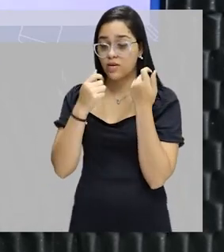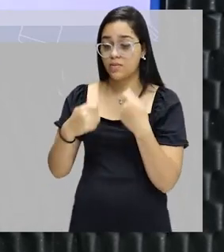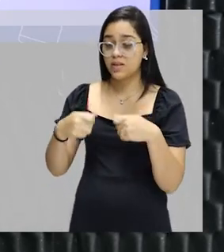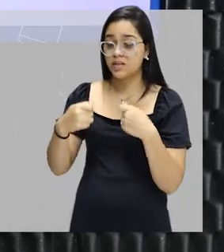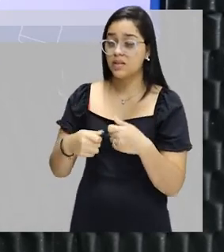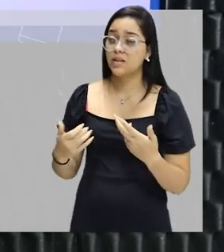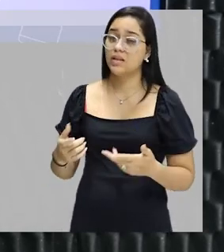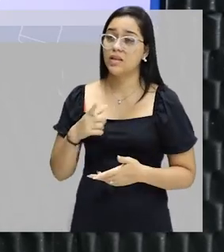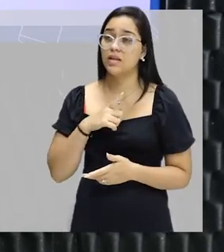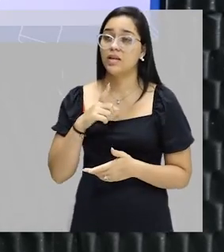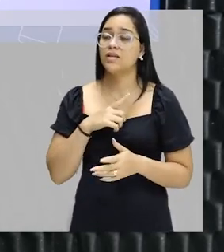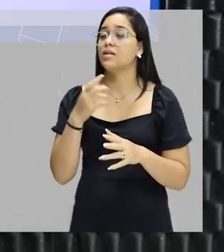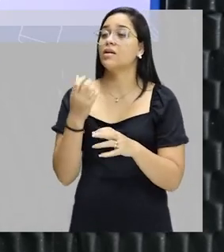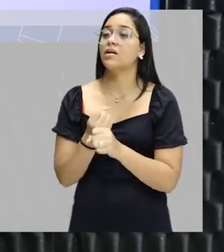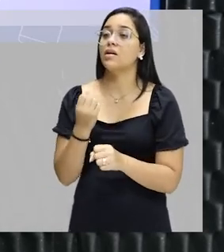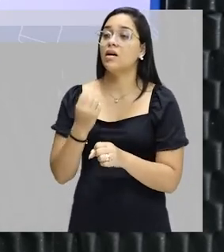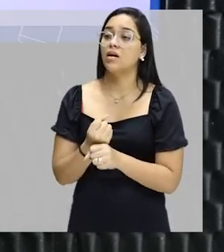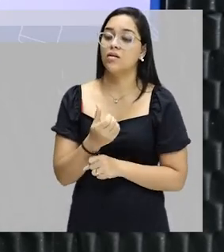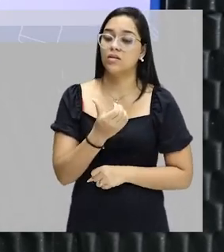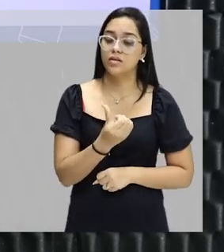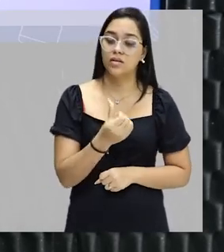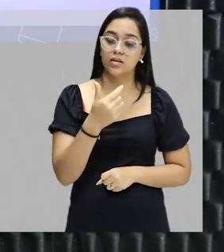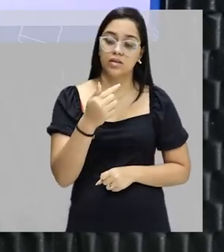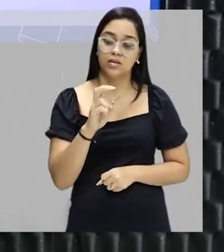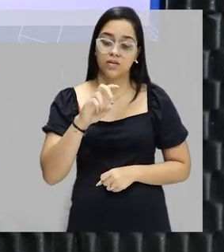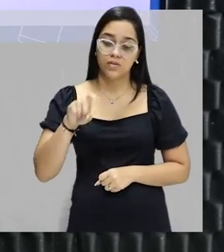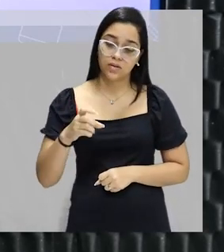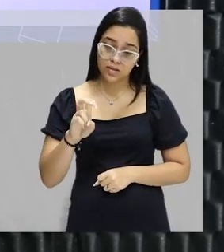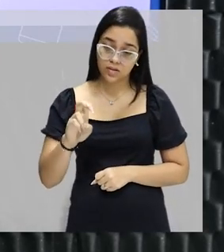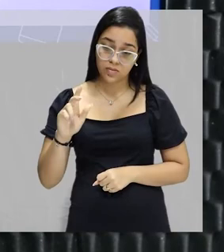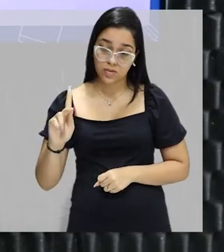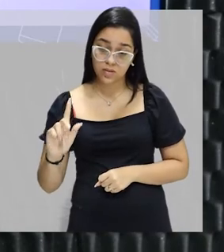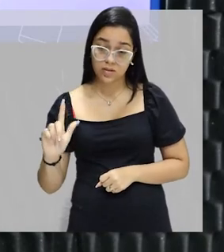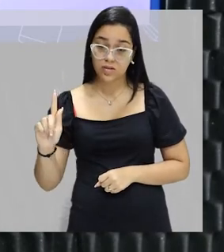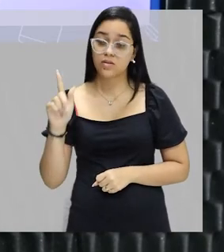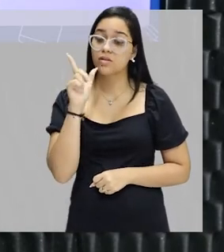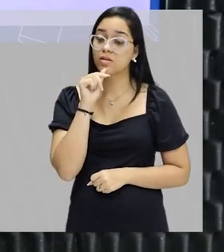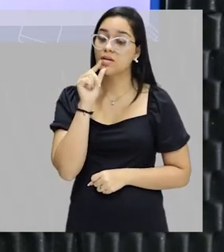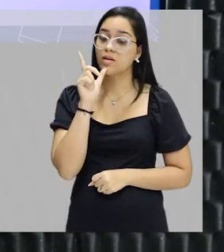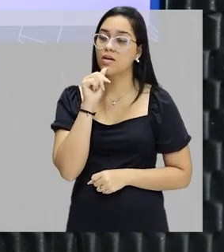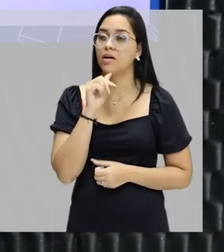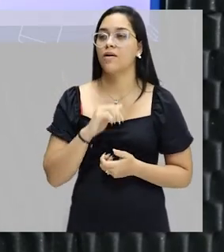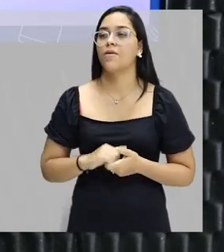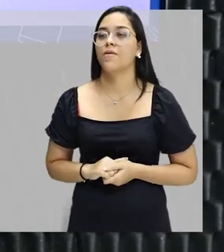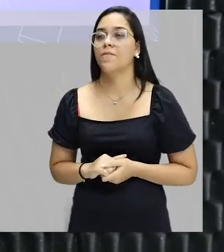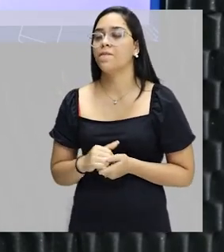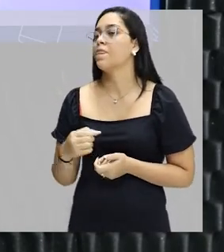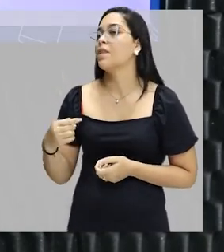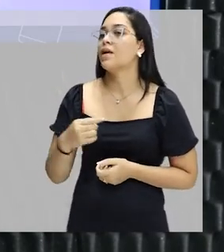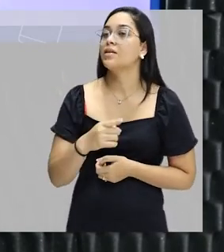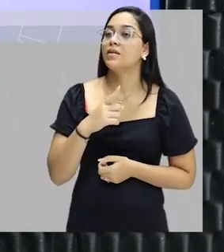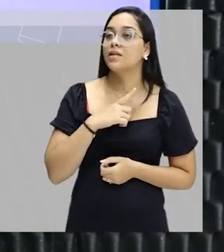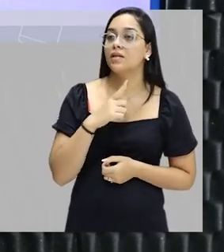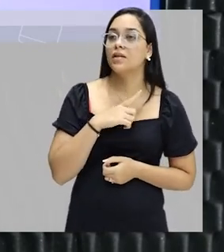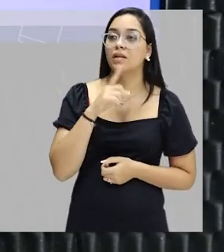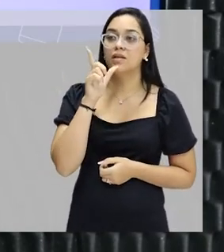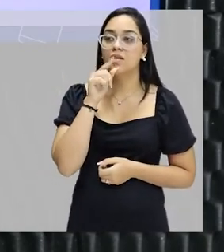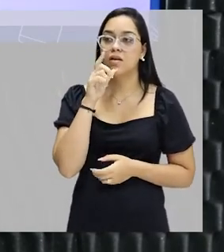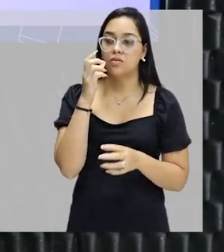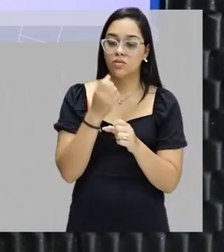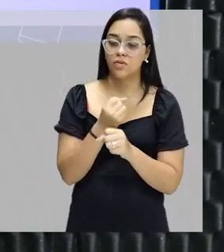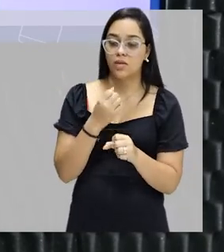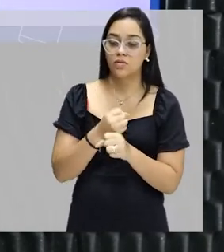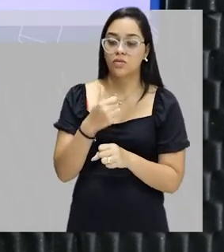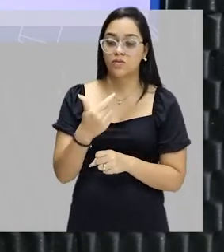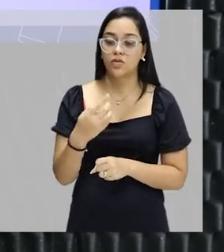E fazendo esse cálculo, eu encontro 675,5 quilogramas de água. Então, essa massa de água, somada